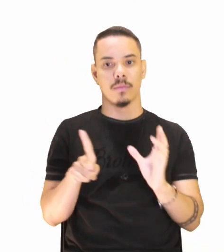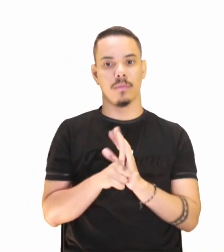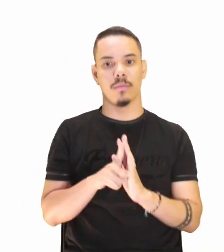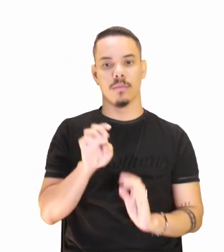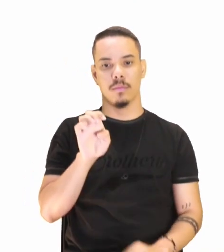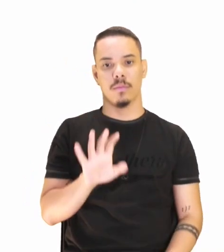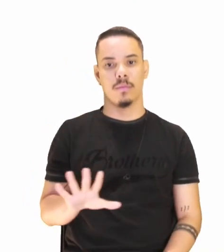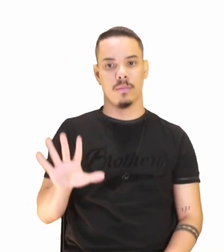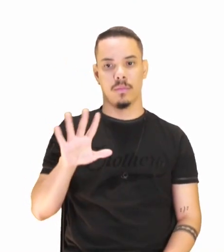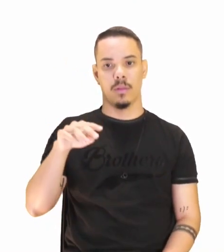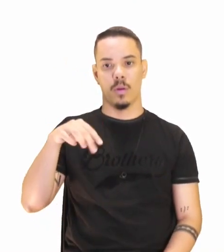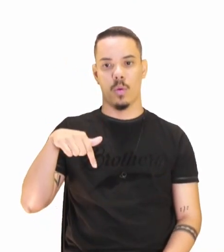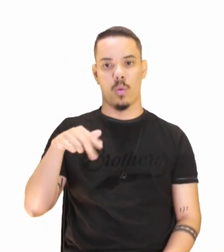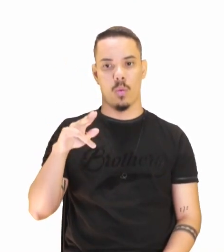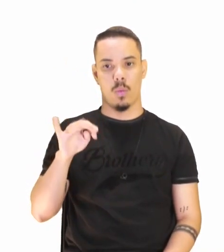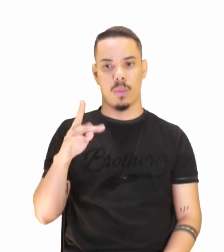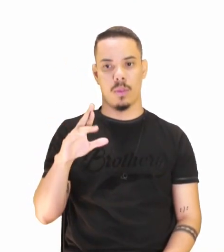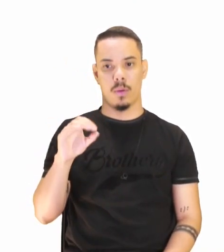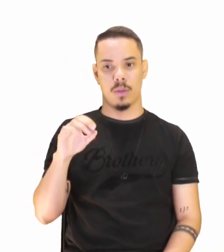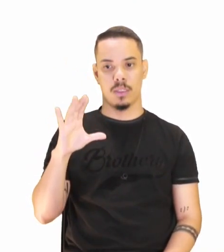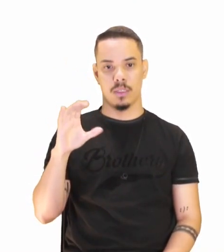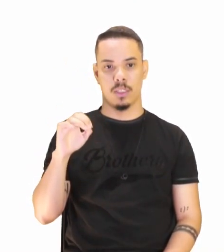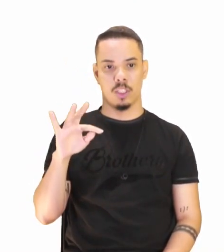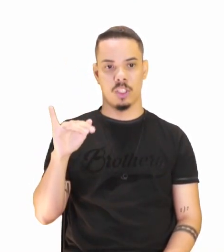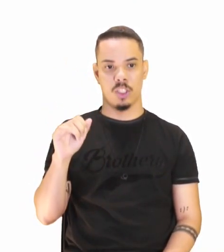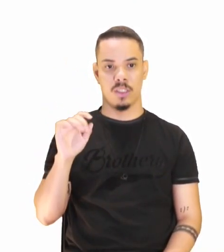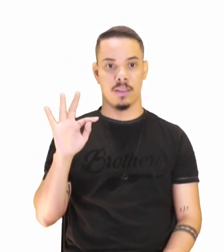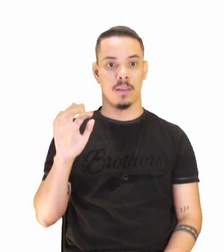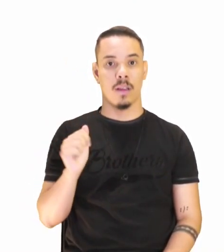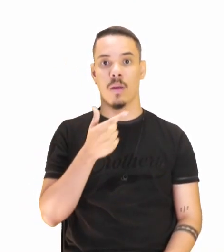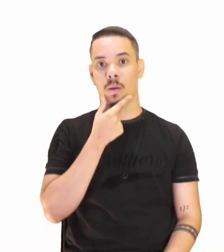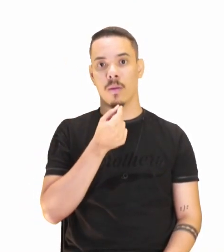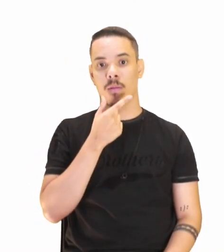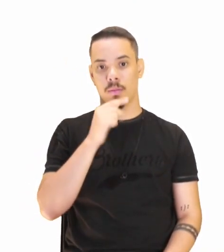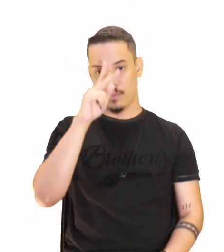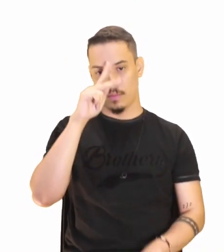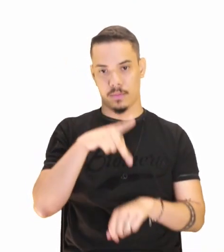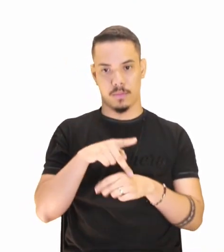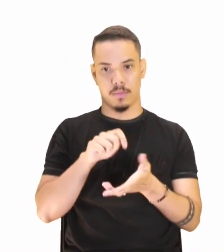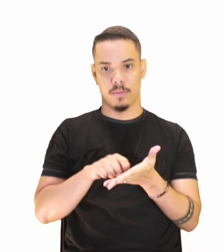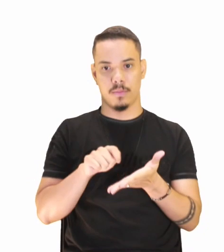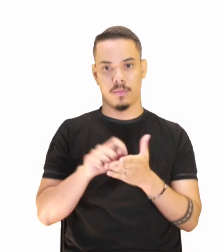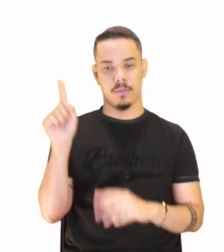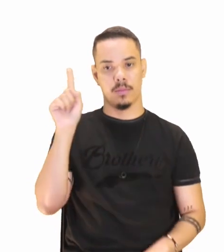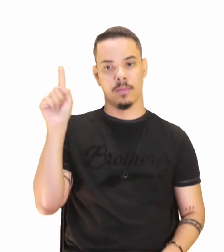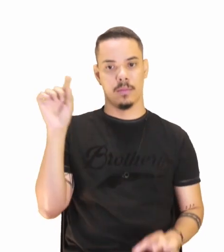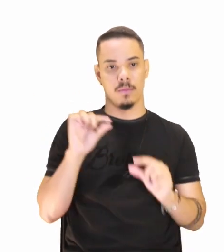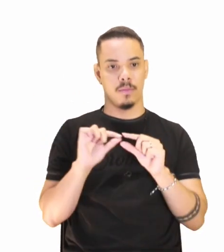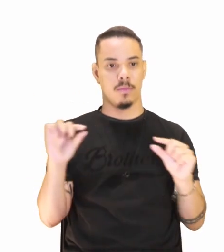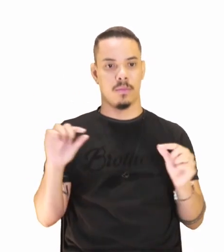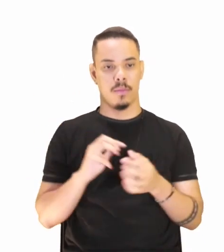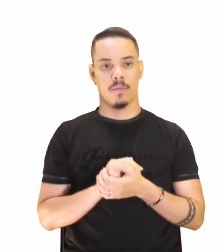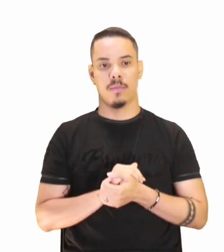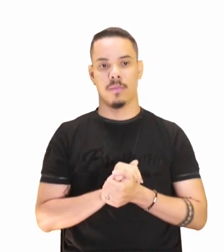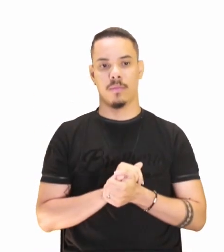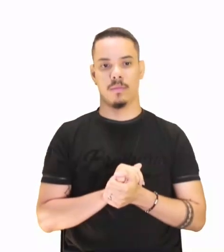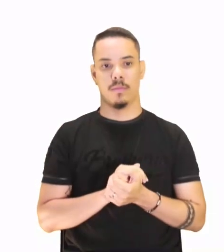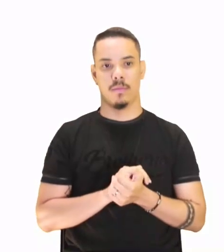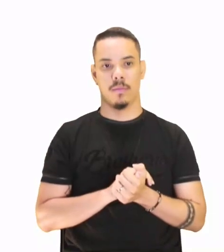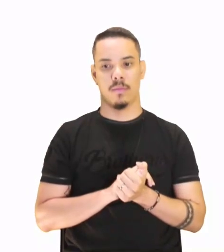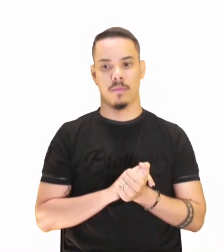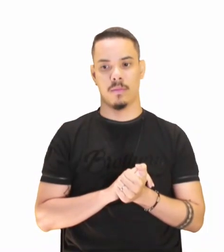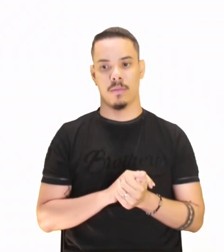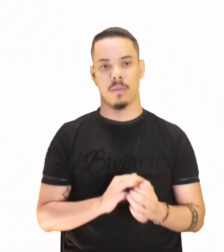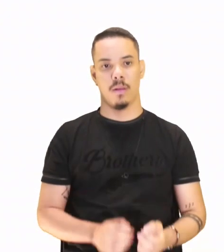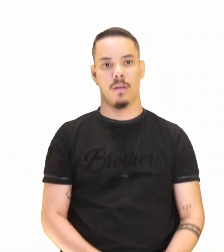quatrocentista. Seja que eu tenho que José Carlos Vilar Daga. Vamos lá, Amadinho,